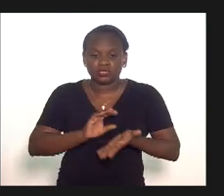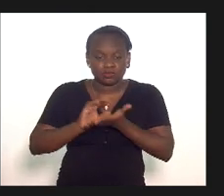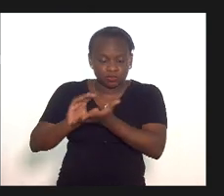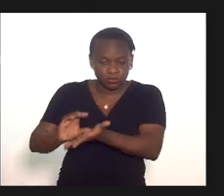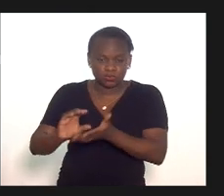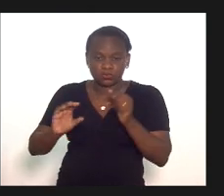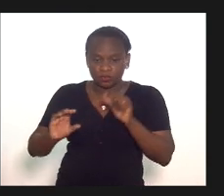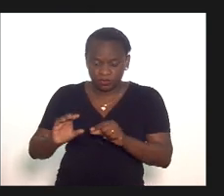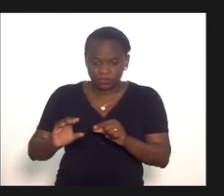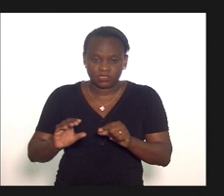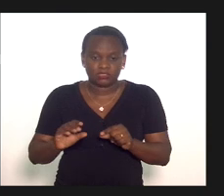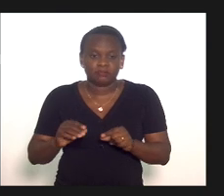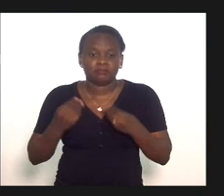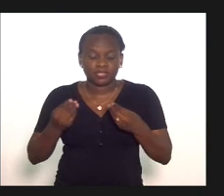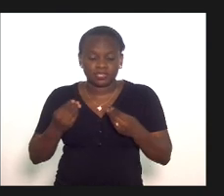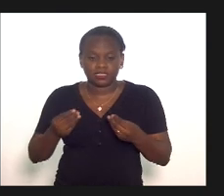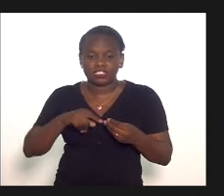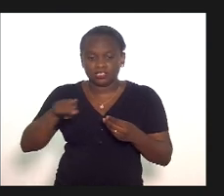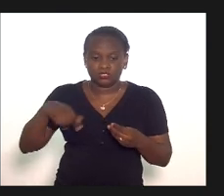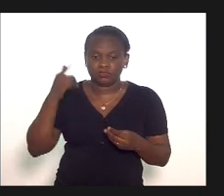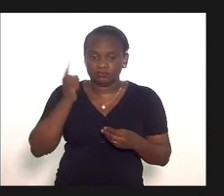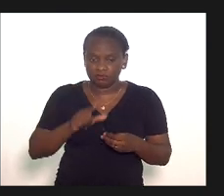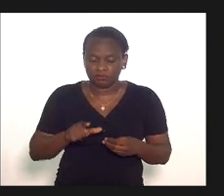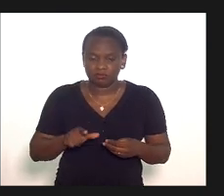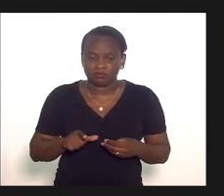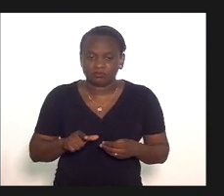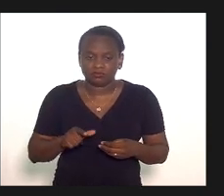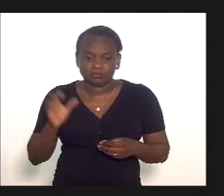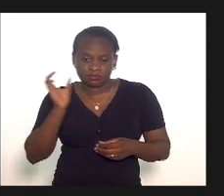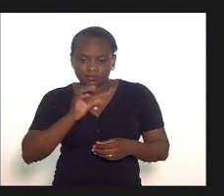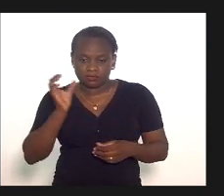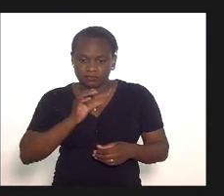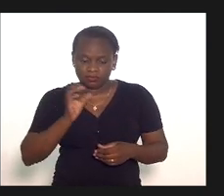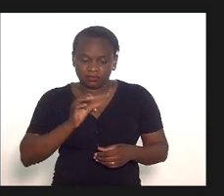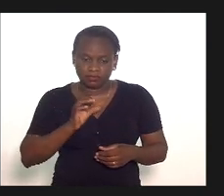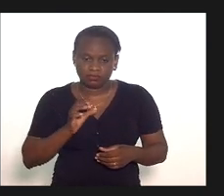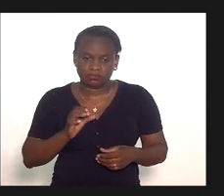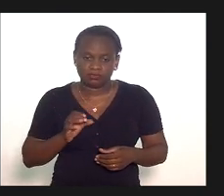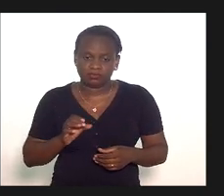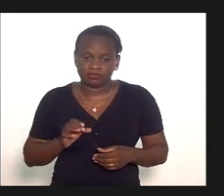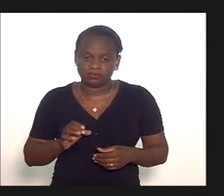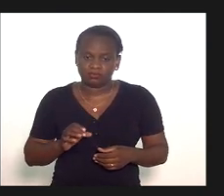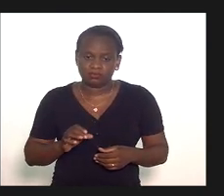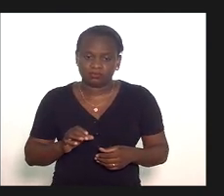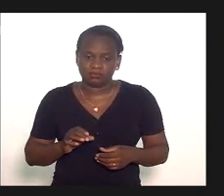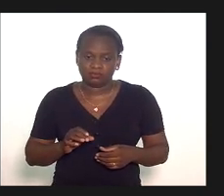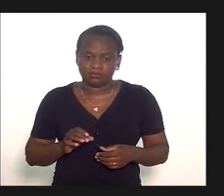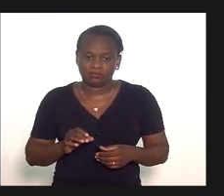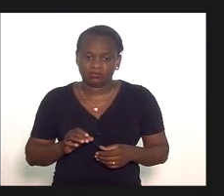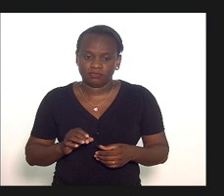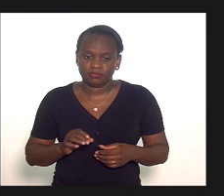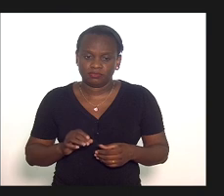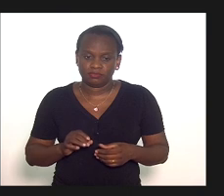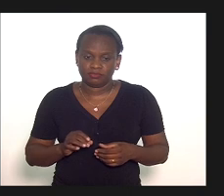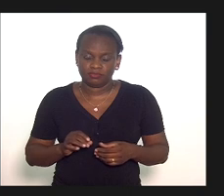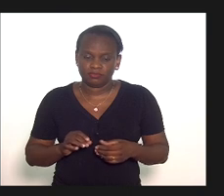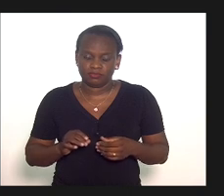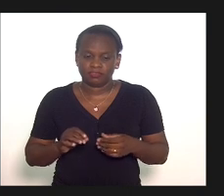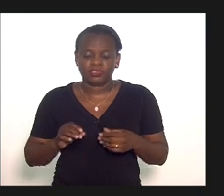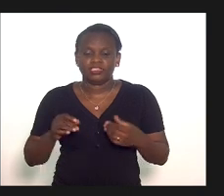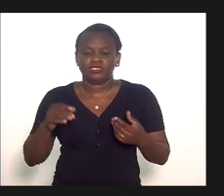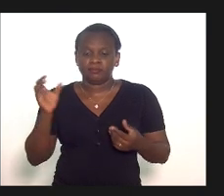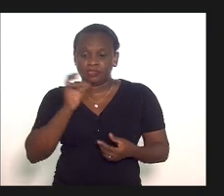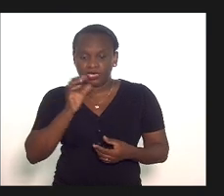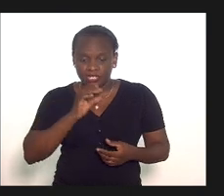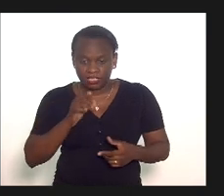investimento até para que a gente consiga o mais rápido possível sair de